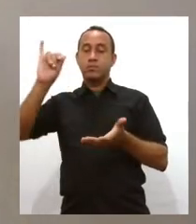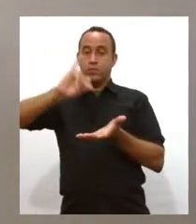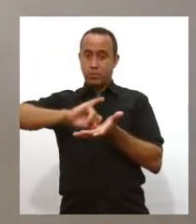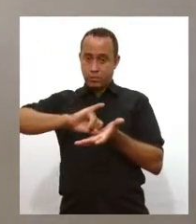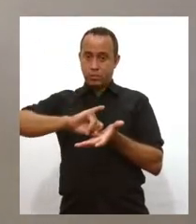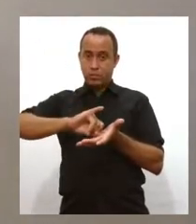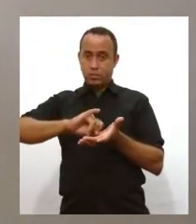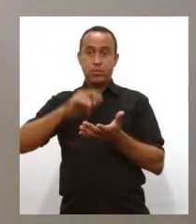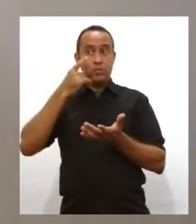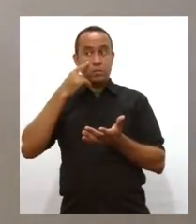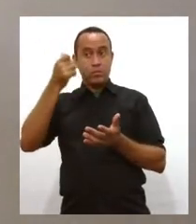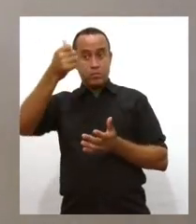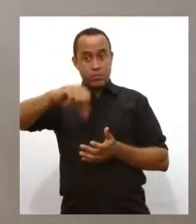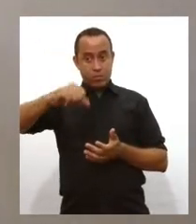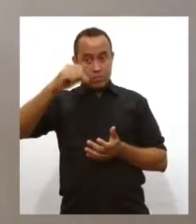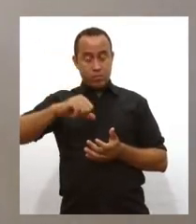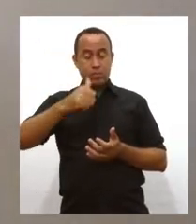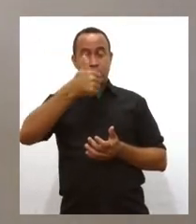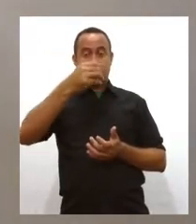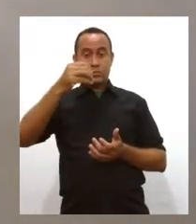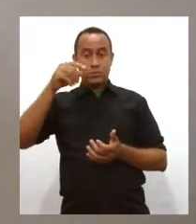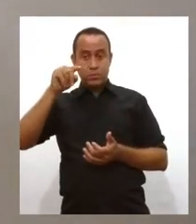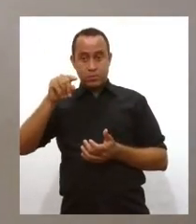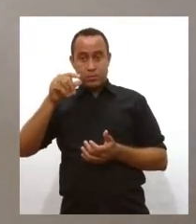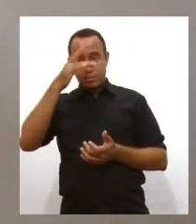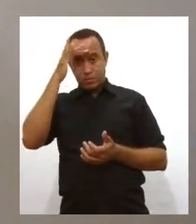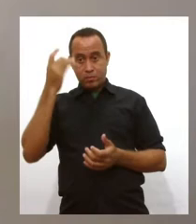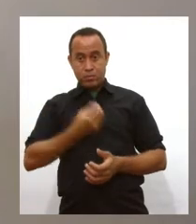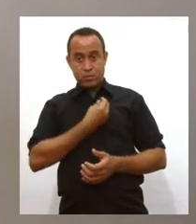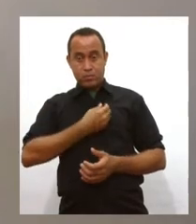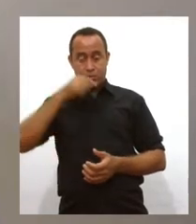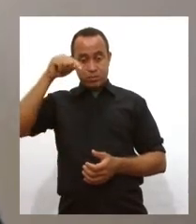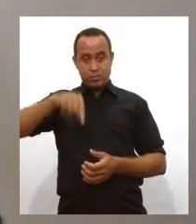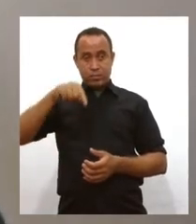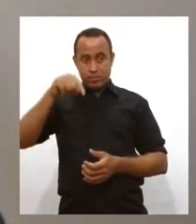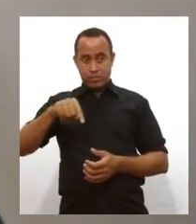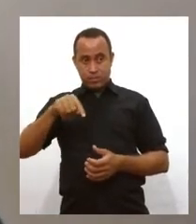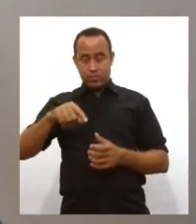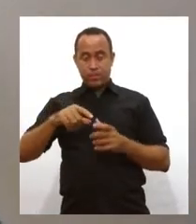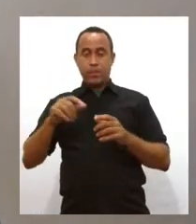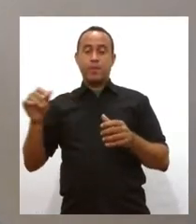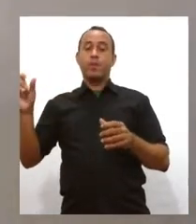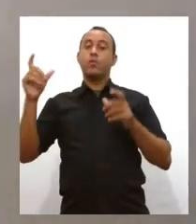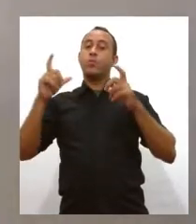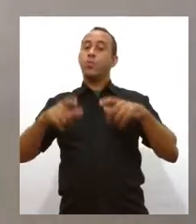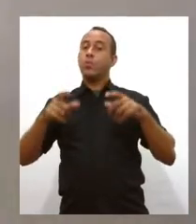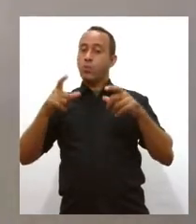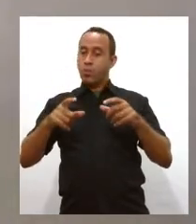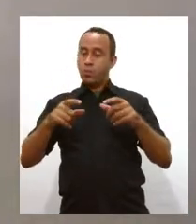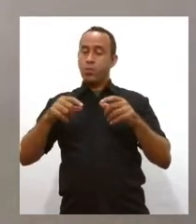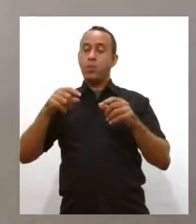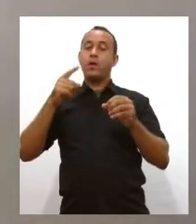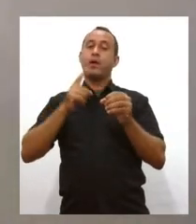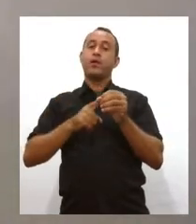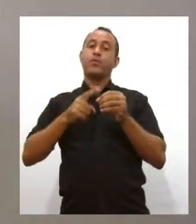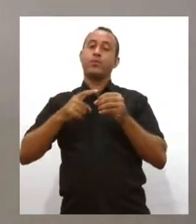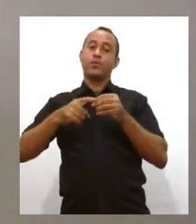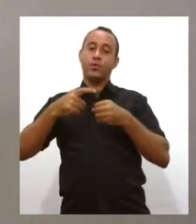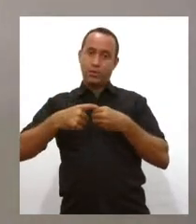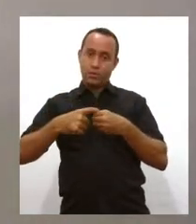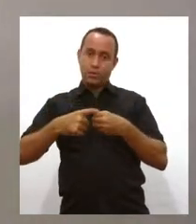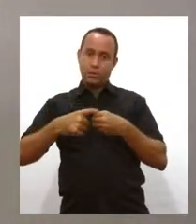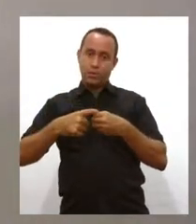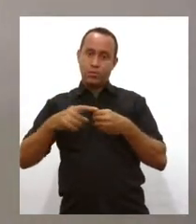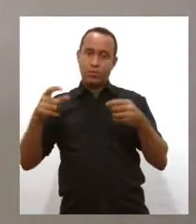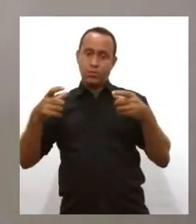avaliar por 100 mil habitantes, a região que tem maior concentração de casos é o médio sertão, como a gente já trouxe aqui no Jornal da Lese,